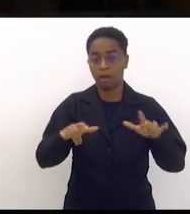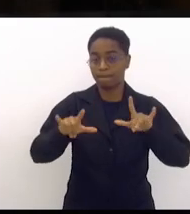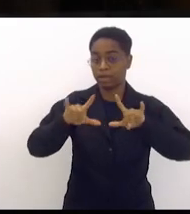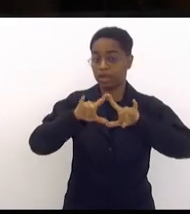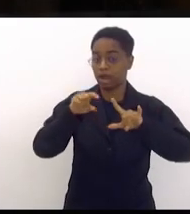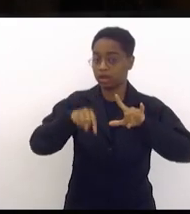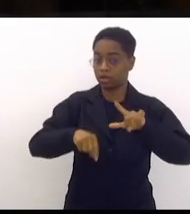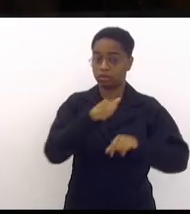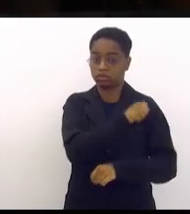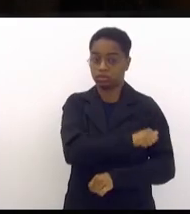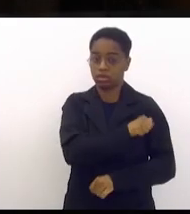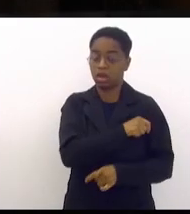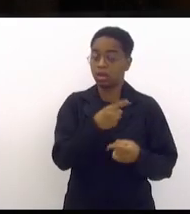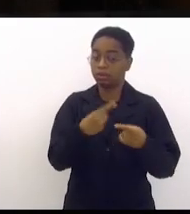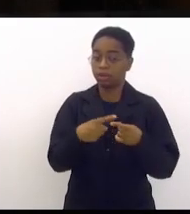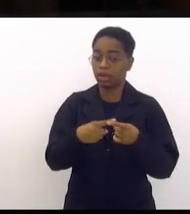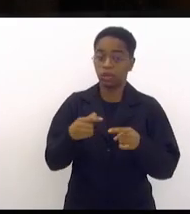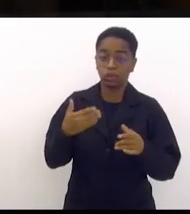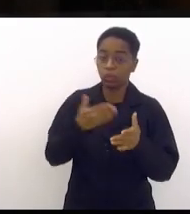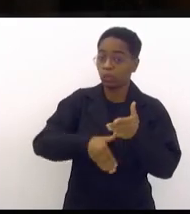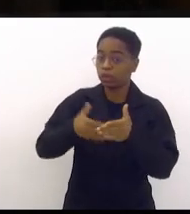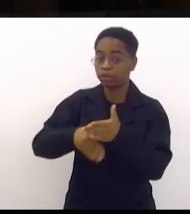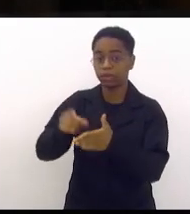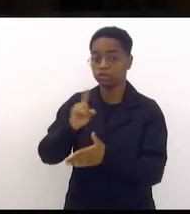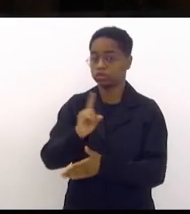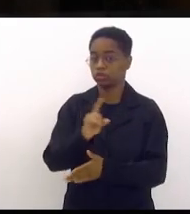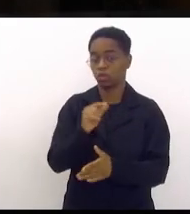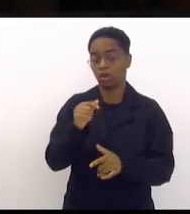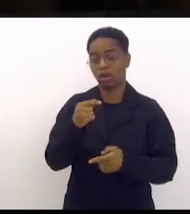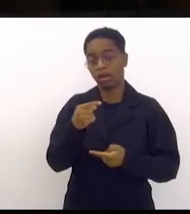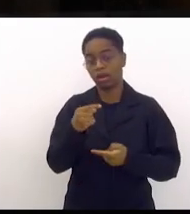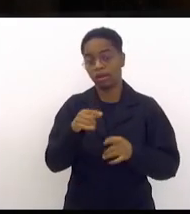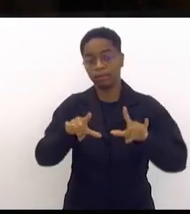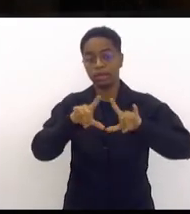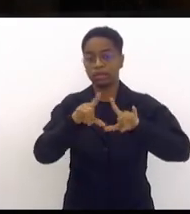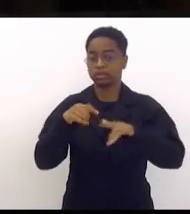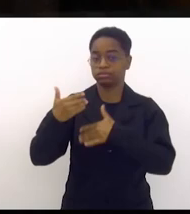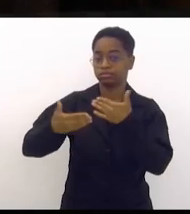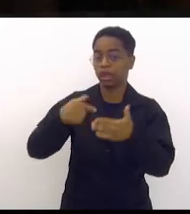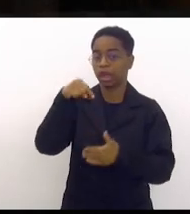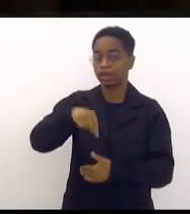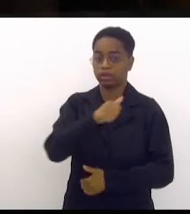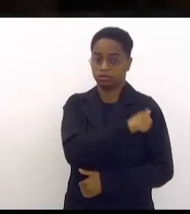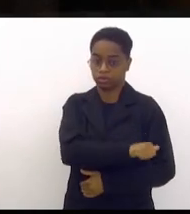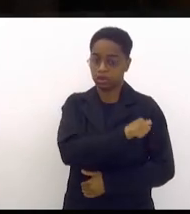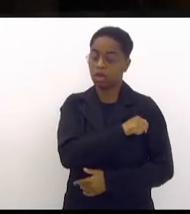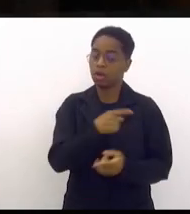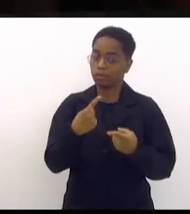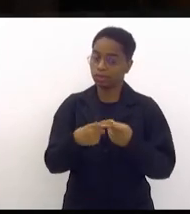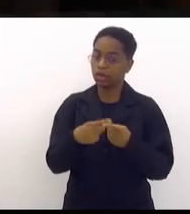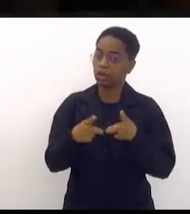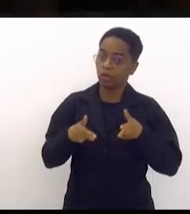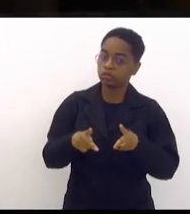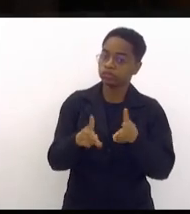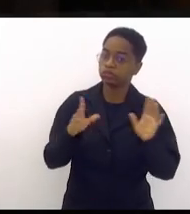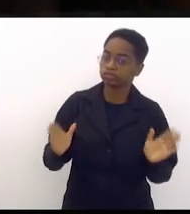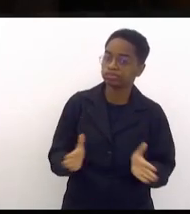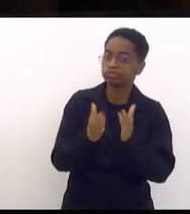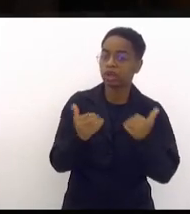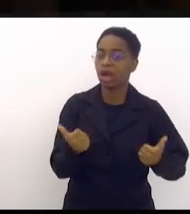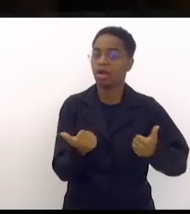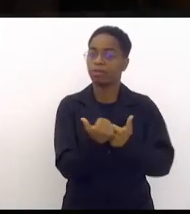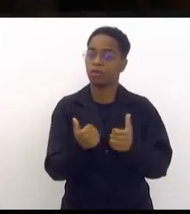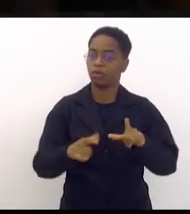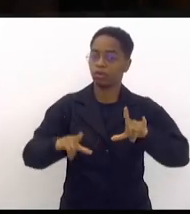quebrou o braço econômico e político das milícias no Estado do Rio de Janeiro, que flertou com as milícias do Estado